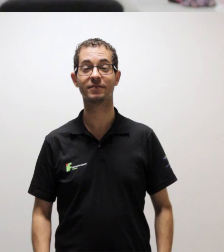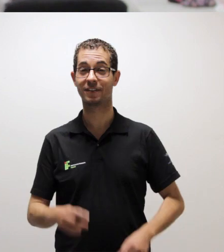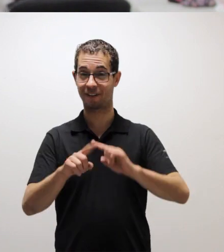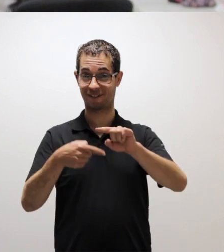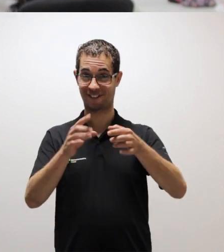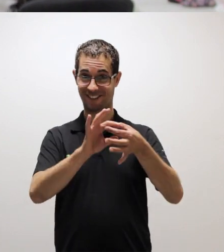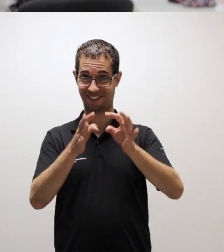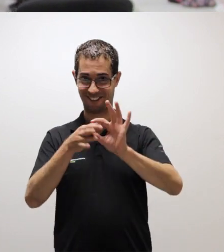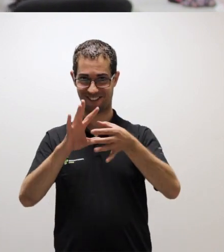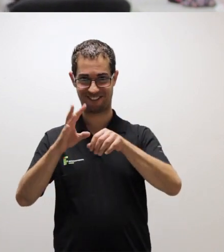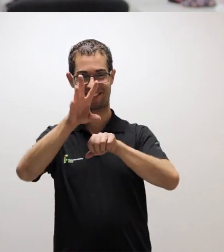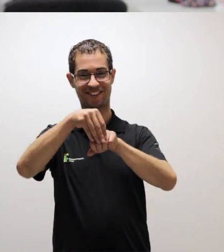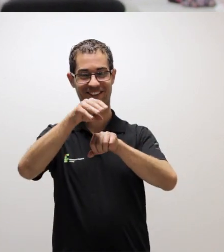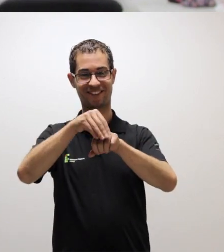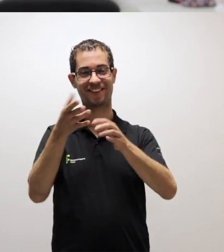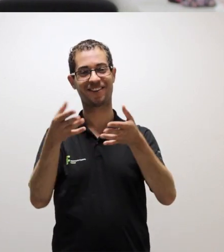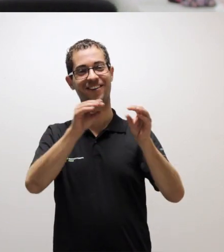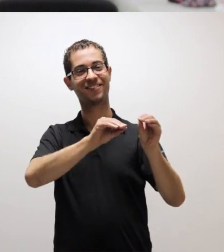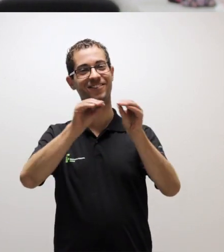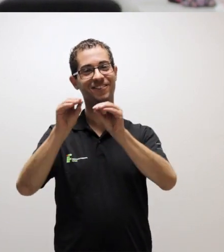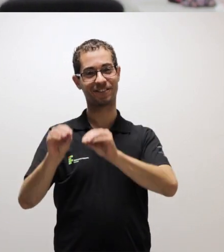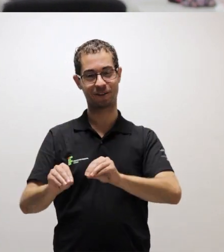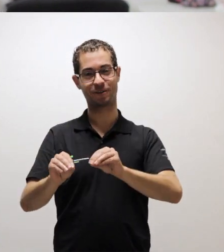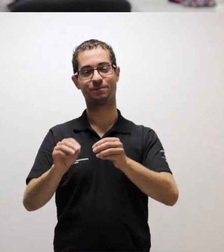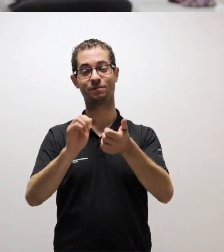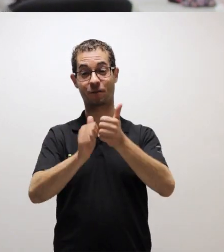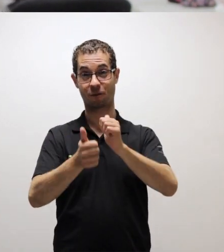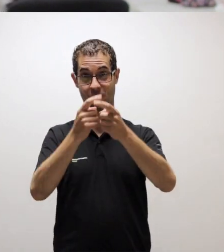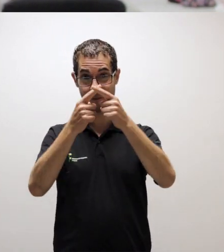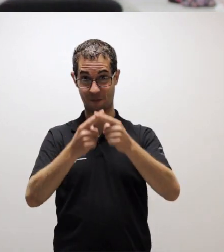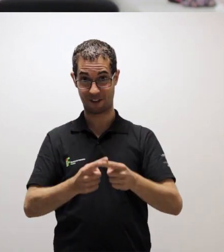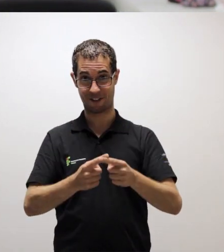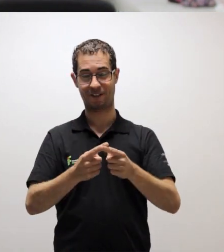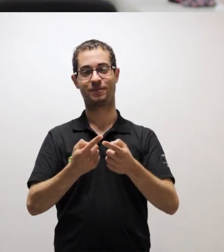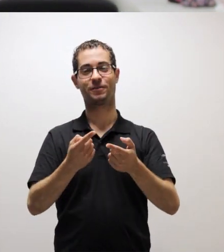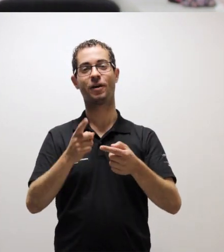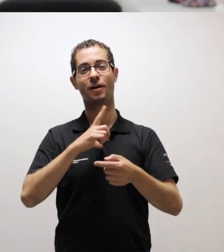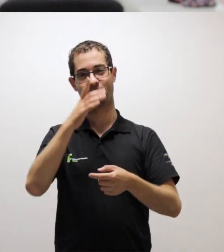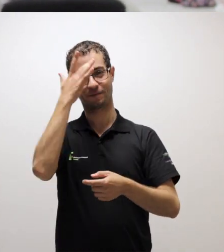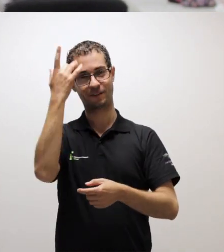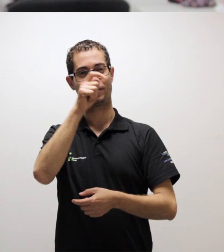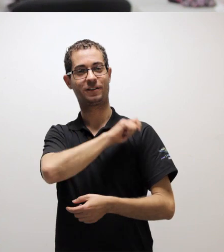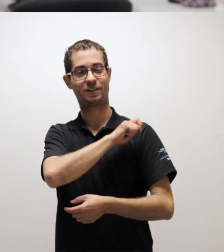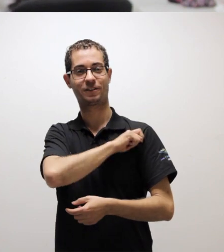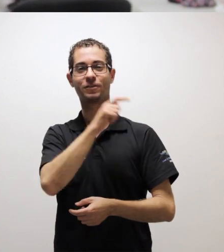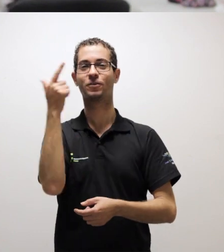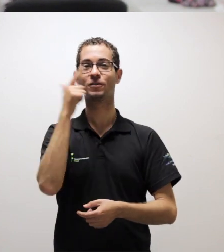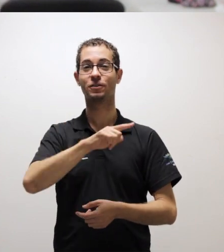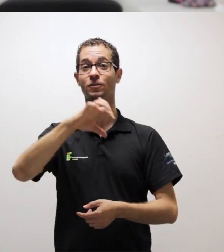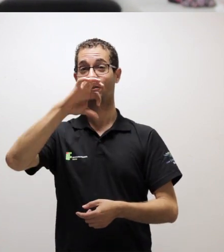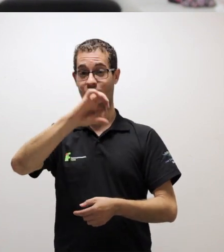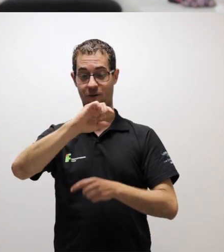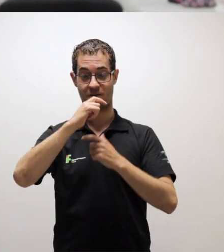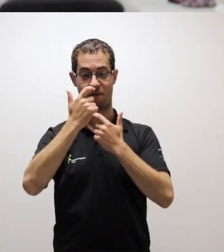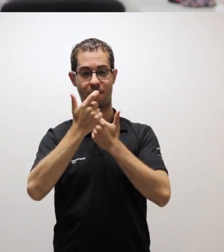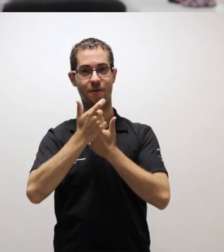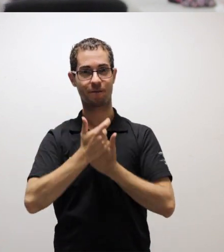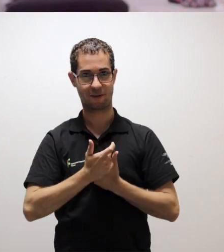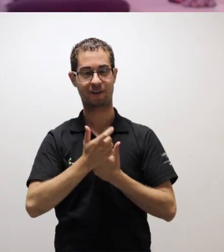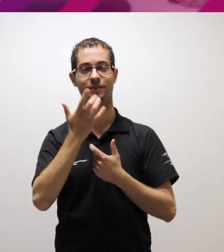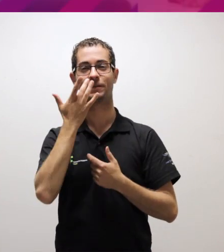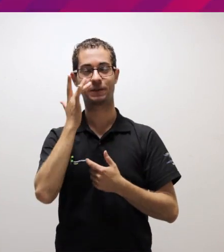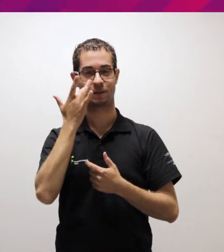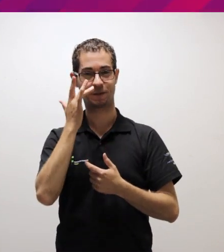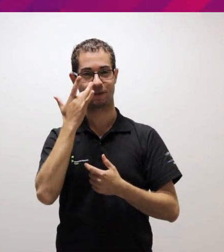E das Olimpíadas de conhecimento, nós passamos para as competições esportivas. Os atletas do IFPR conquistaram nove primeiras colocações nos